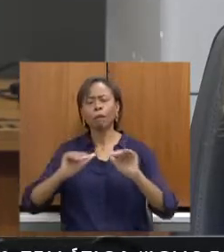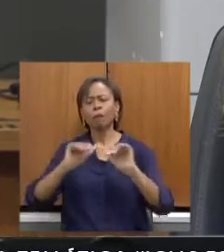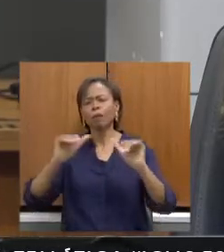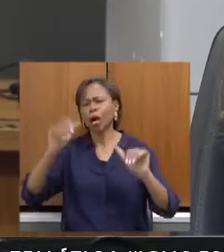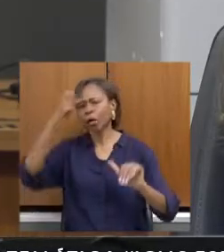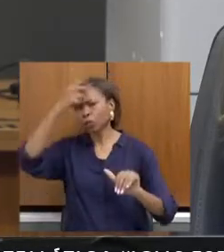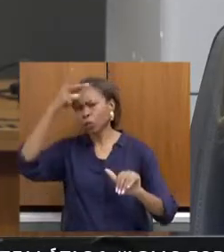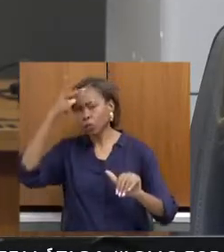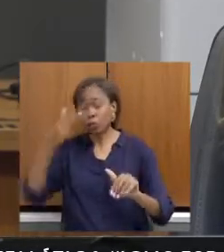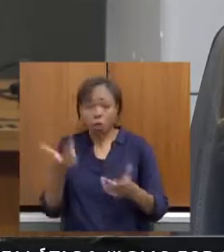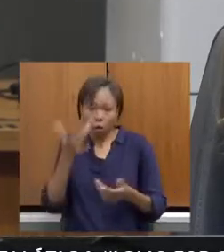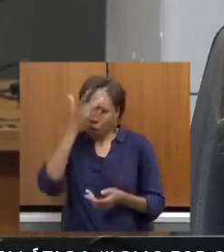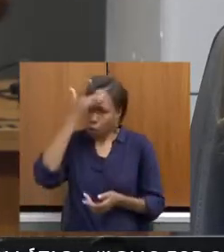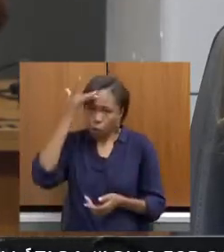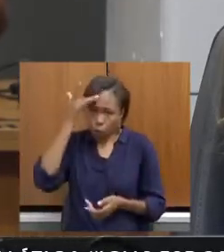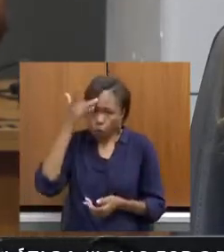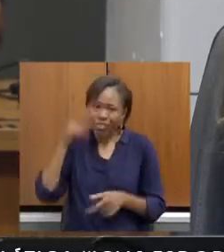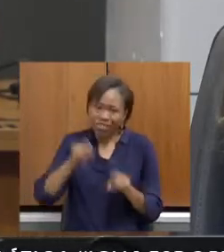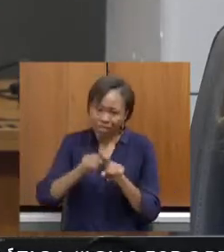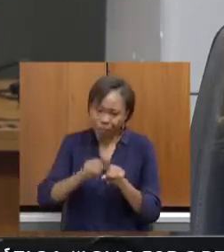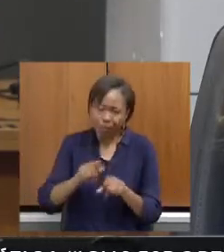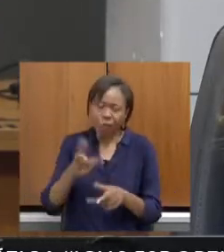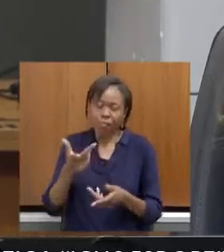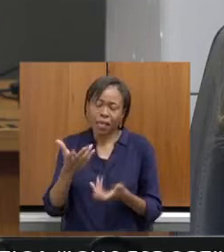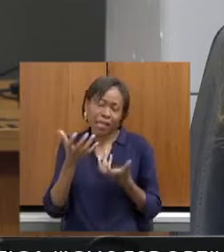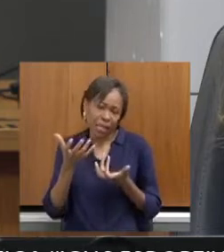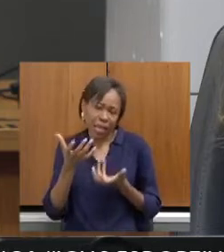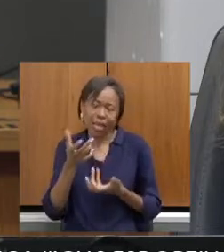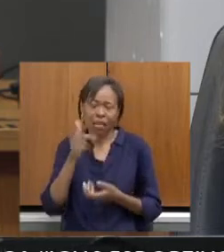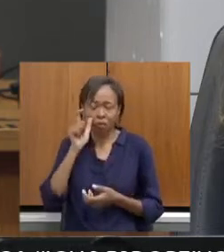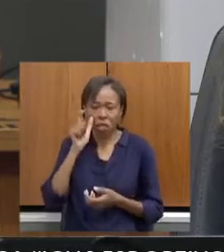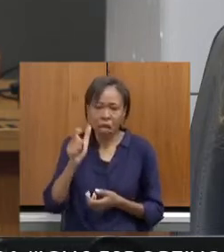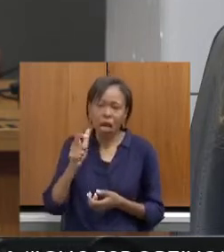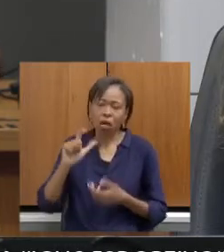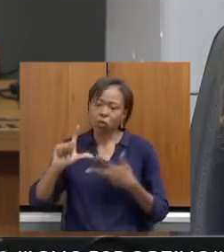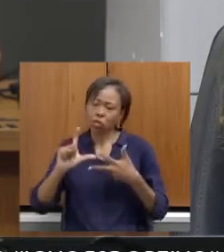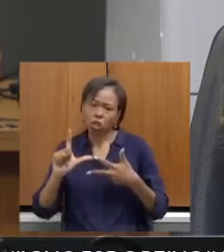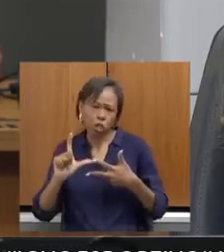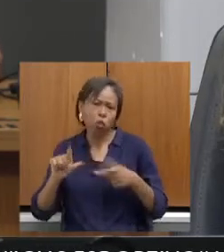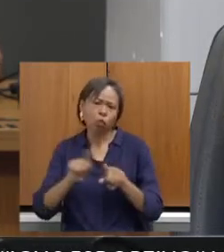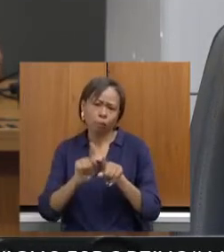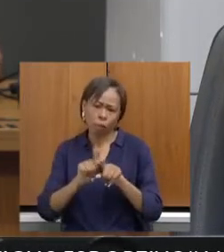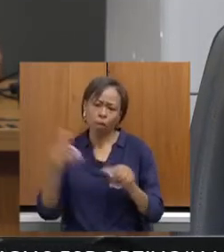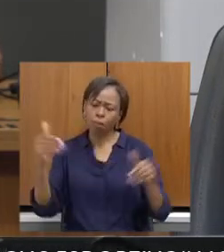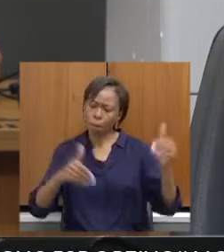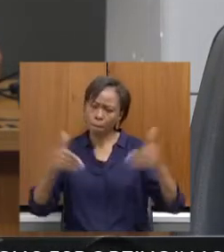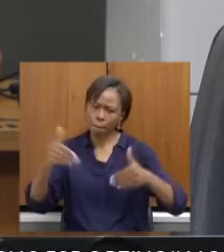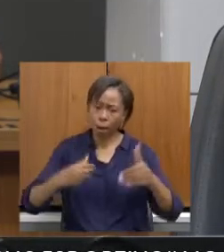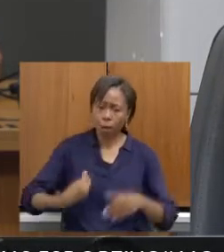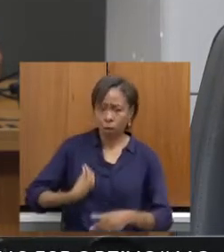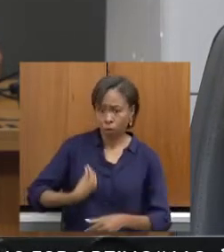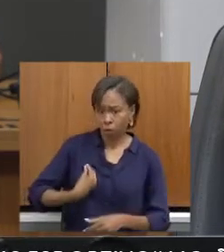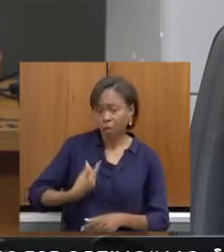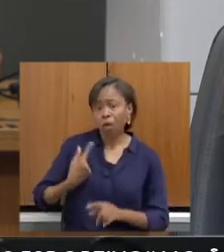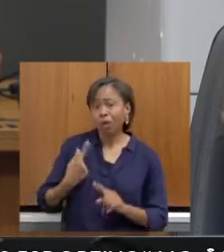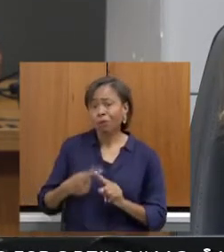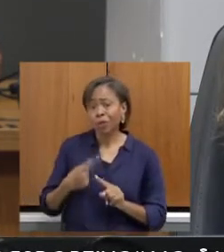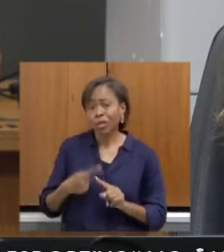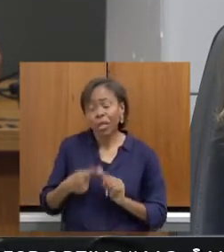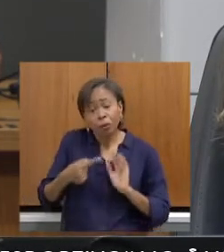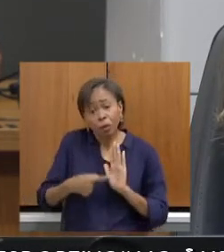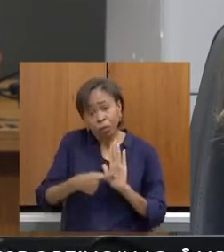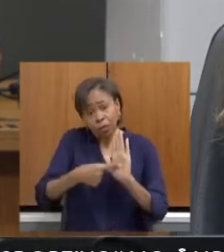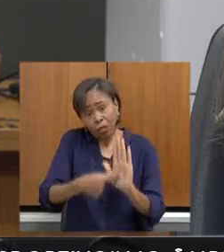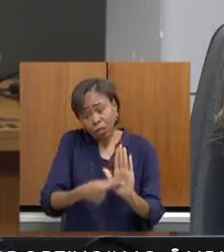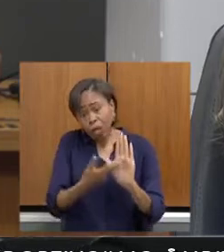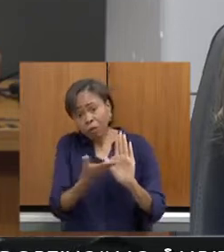interessados também aqui, o legislativo, todos os interessados, para poder apresentar esses